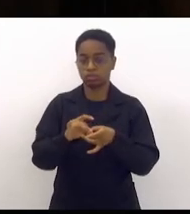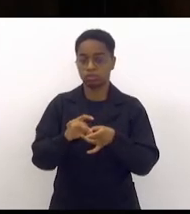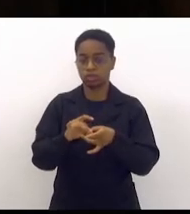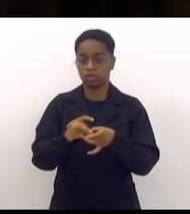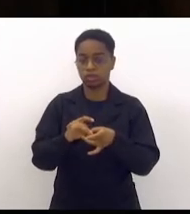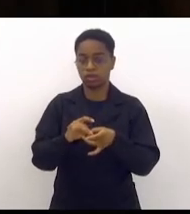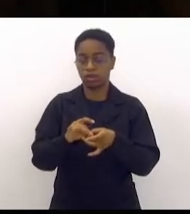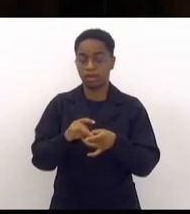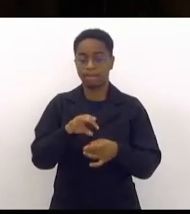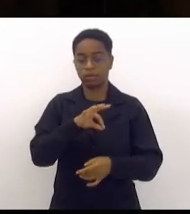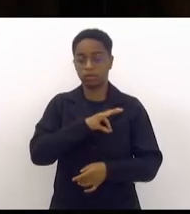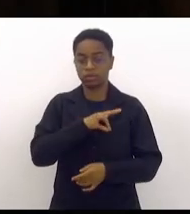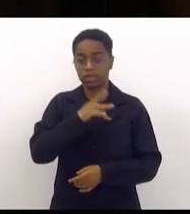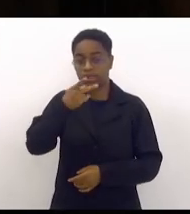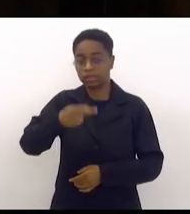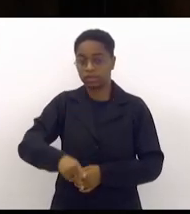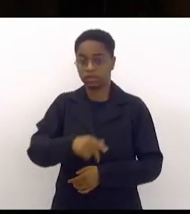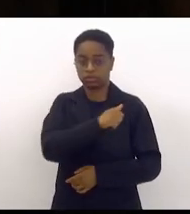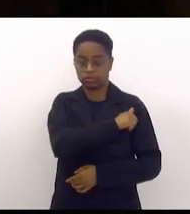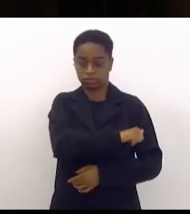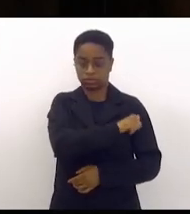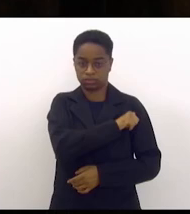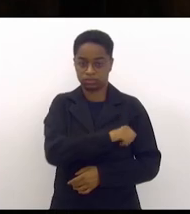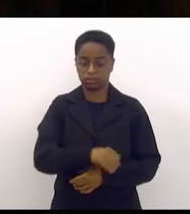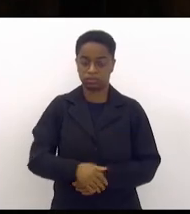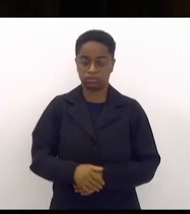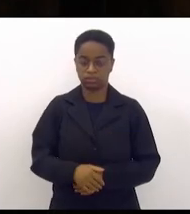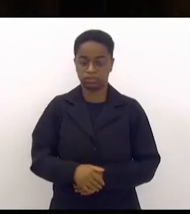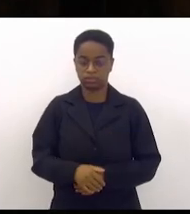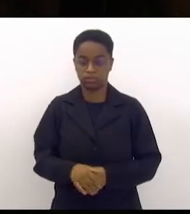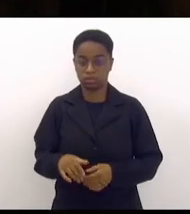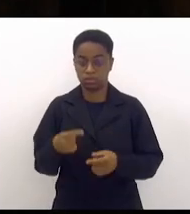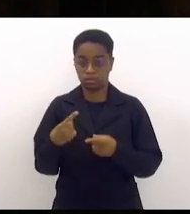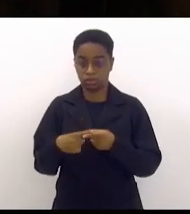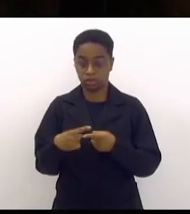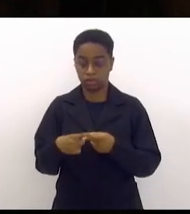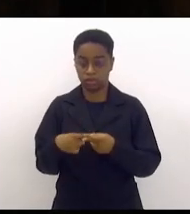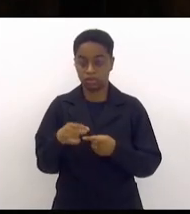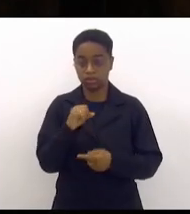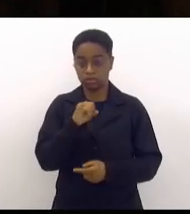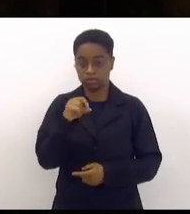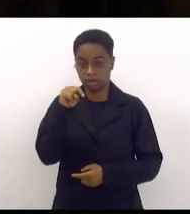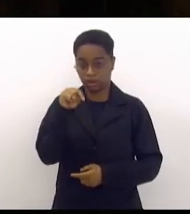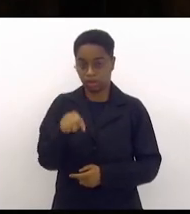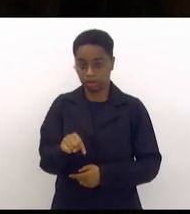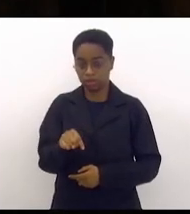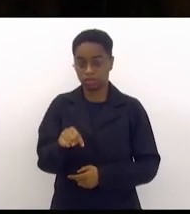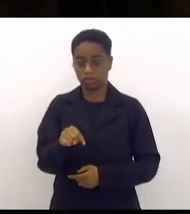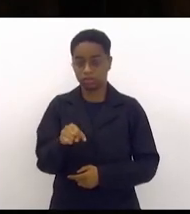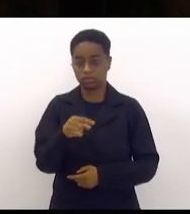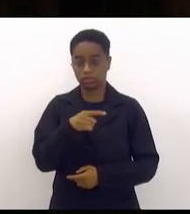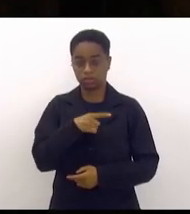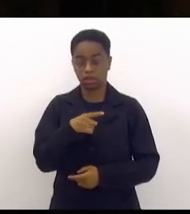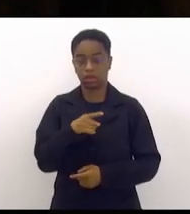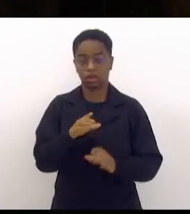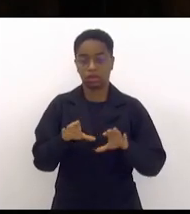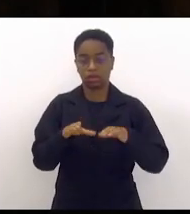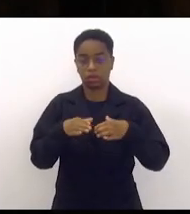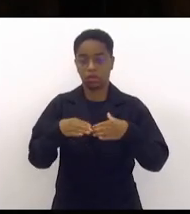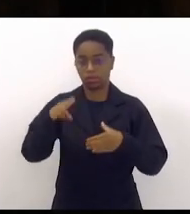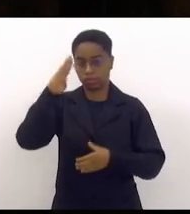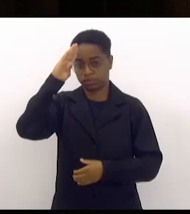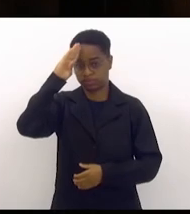Estado do Rio de Janeiro se pegarmos aqui os militares do Exército